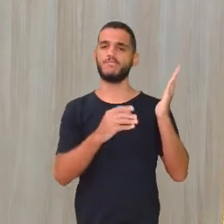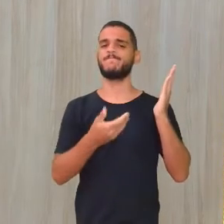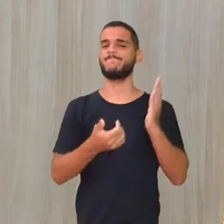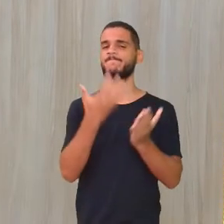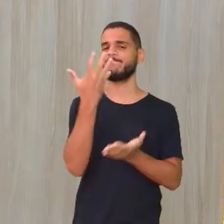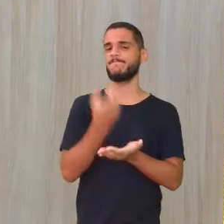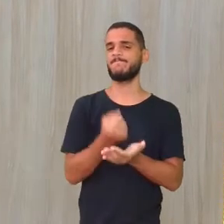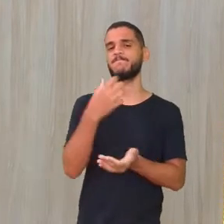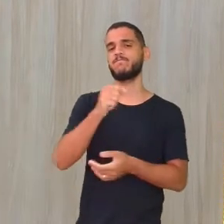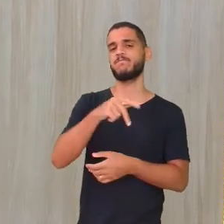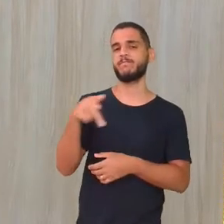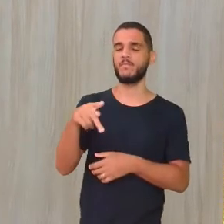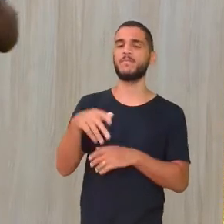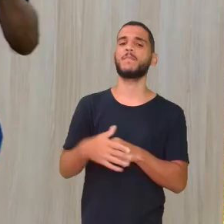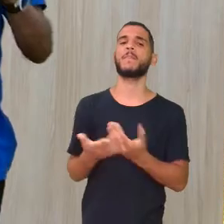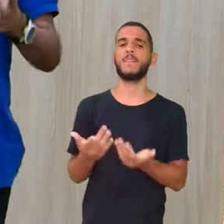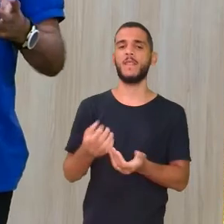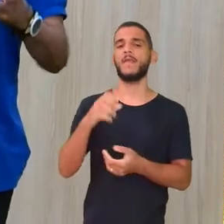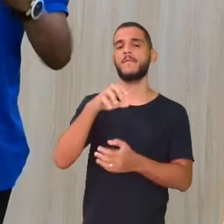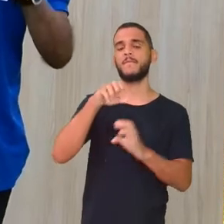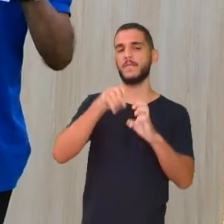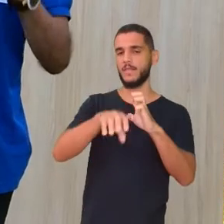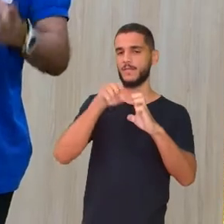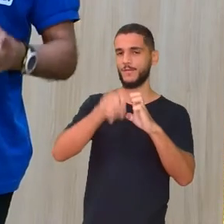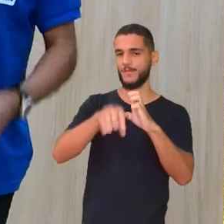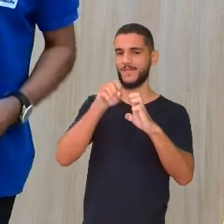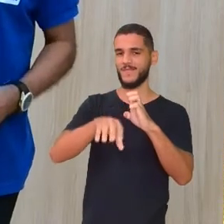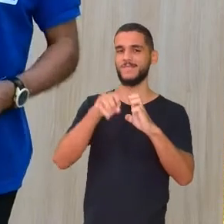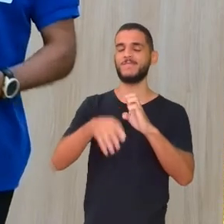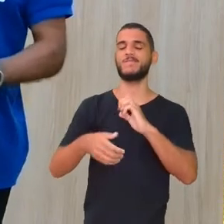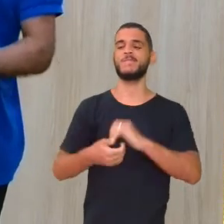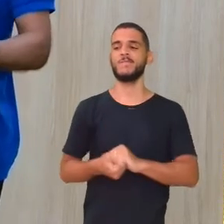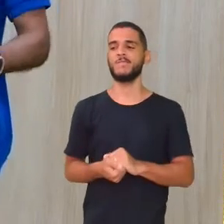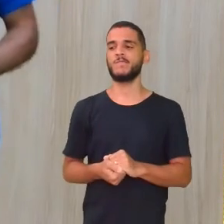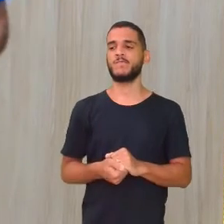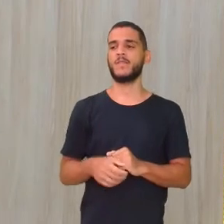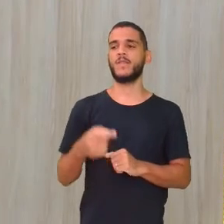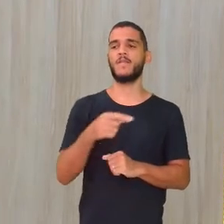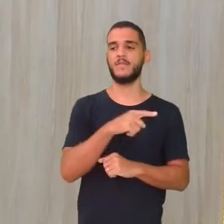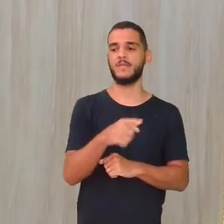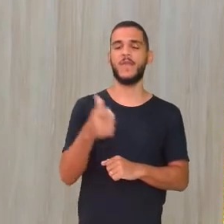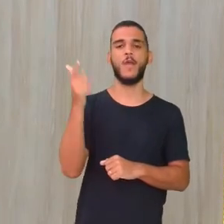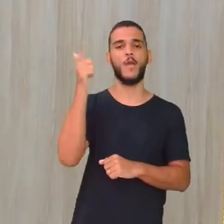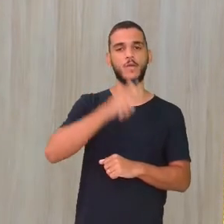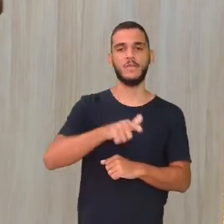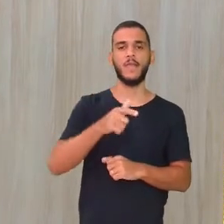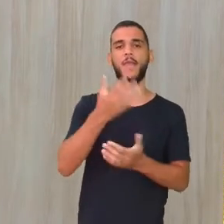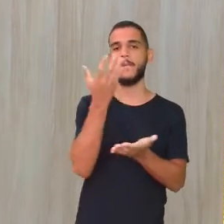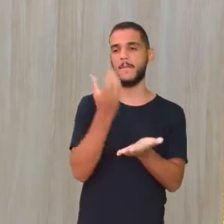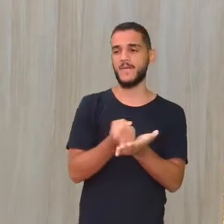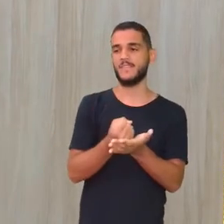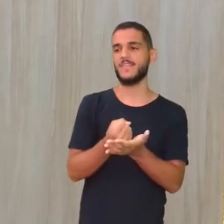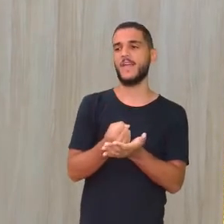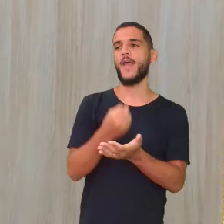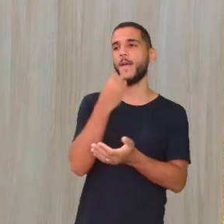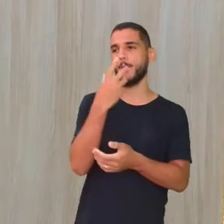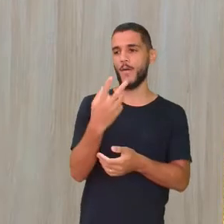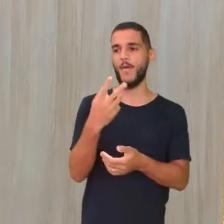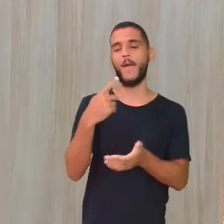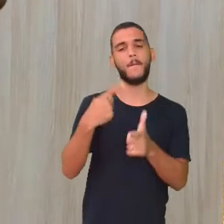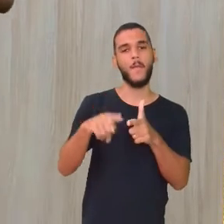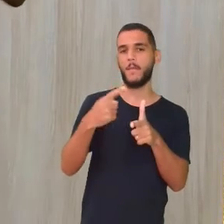Baixa aí esse QR Code, bota aí Educa Recife Você consegue baixar numa boa aí, sem problema algum